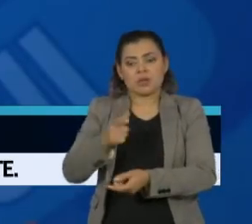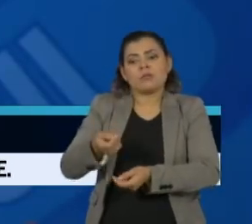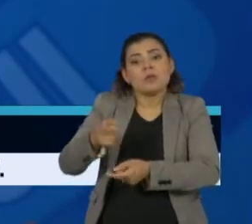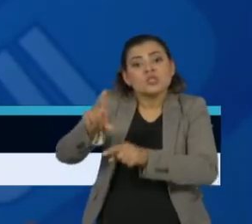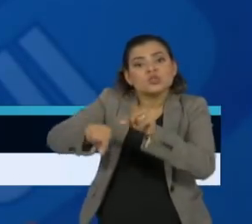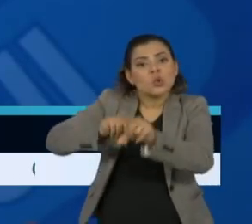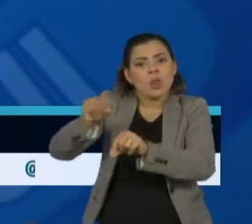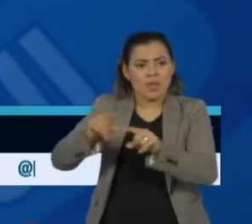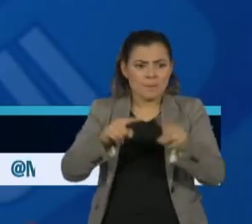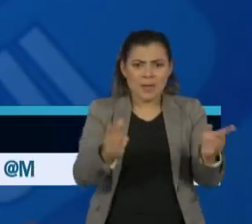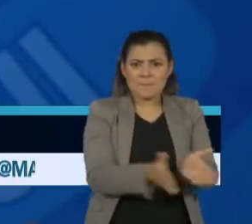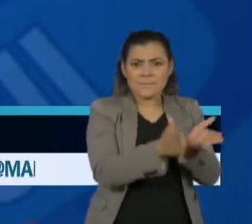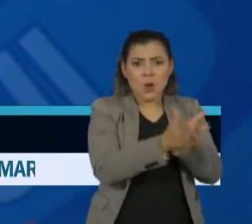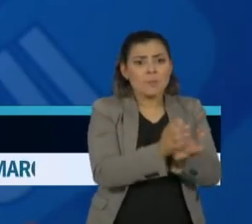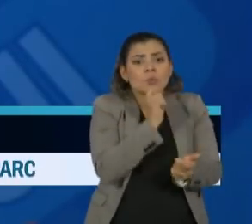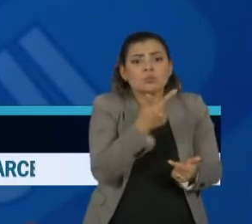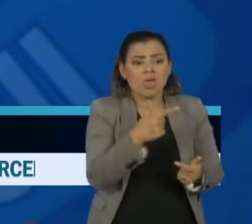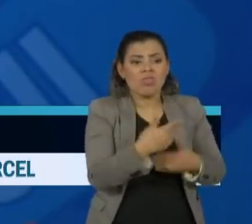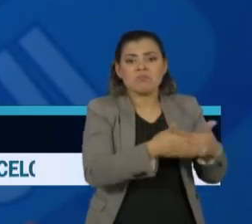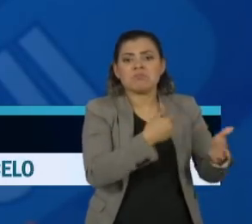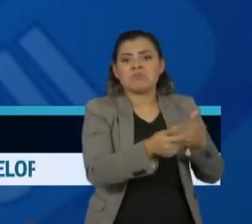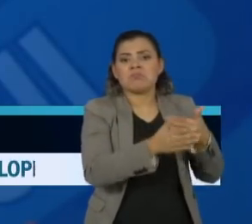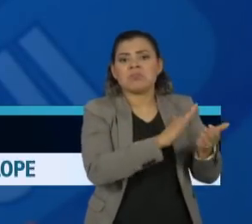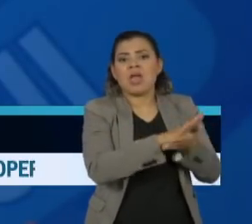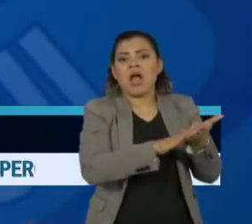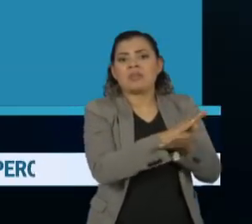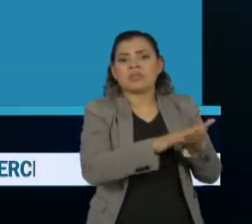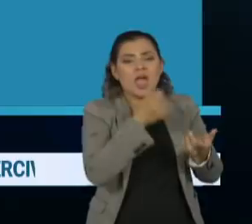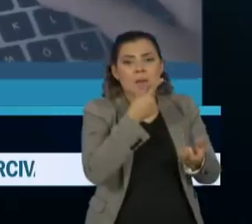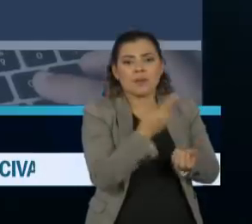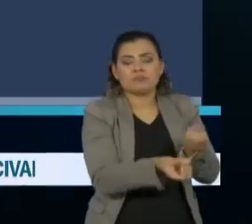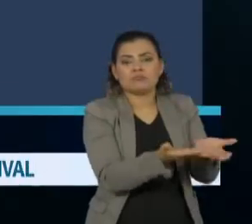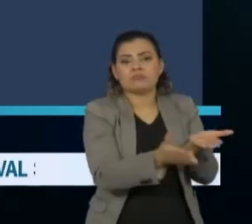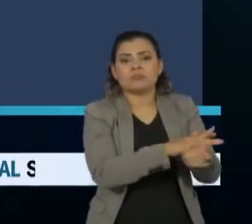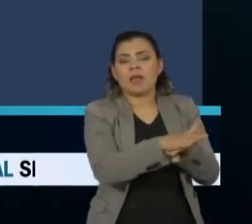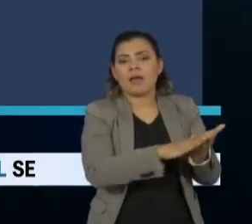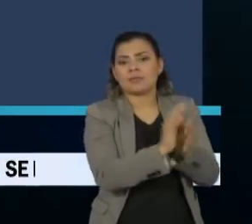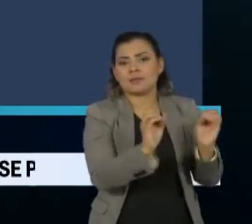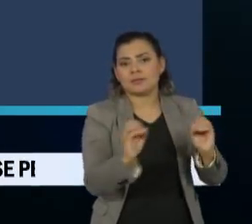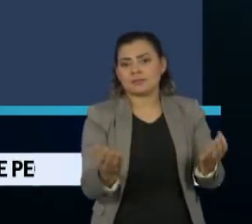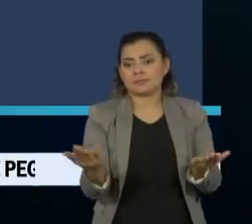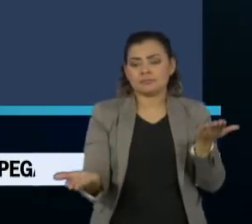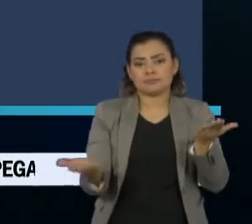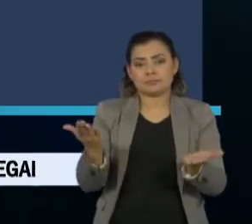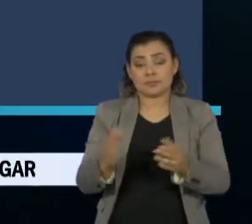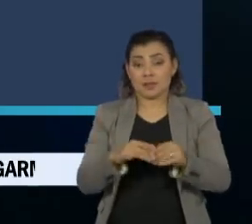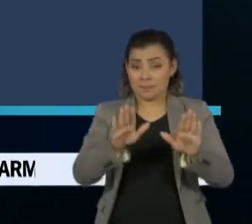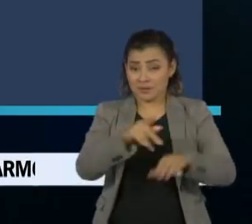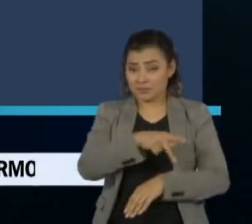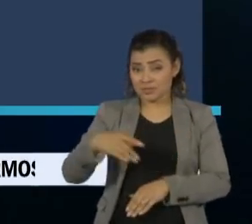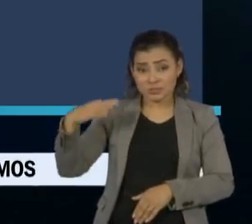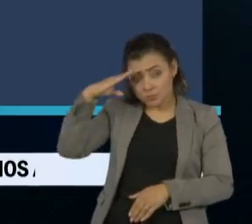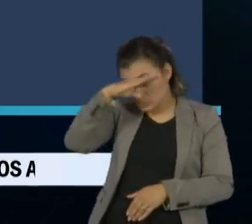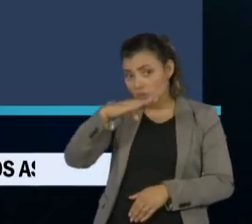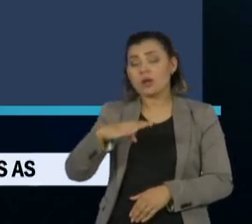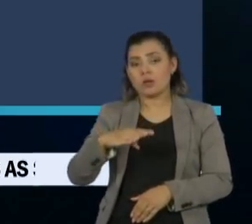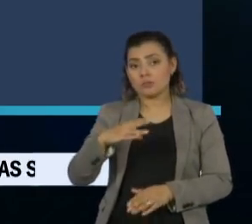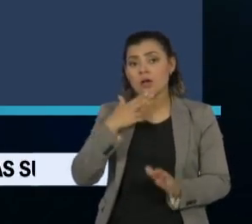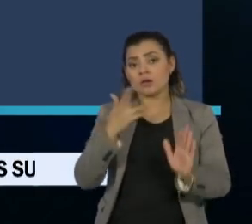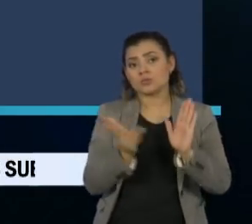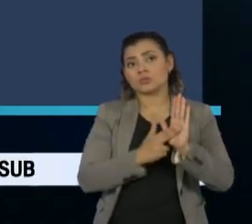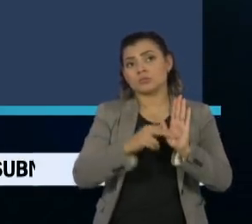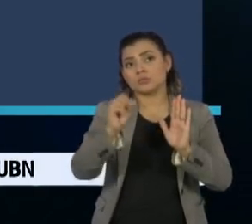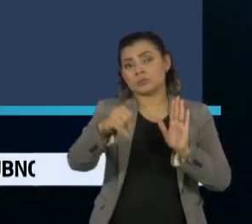limitação do acesso a essas medicações. Numa rede social, o presidente Jair Bolsonaro admitiu que ainda não